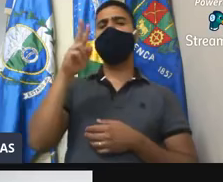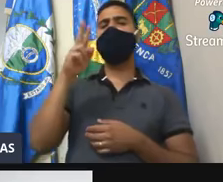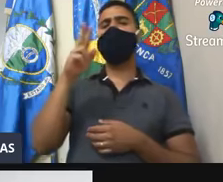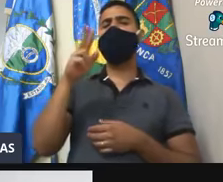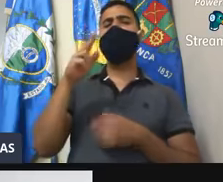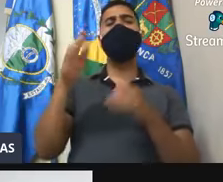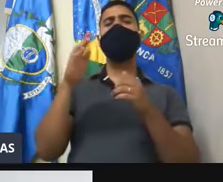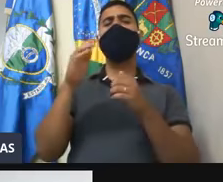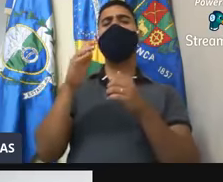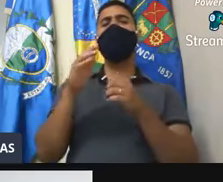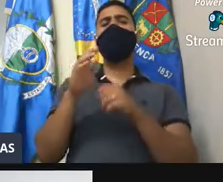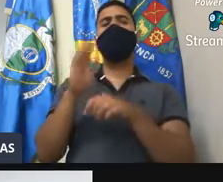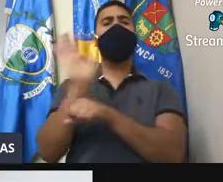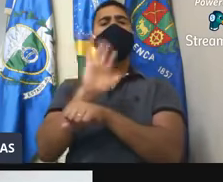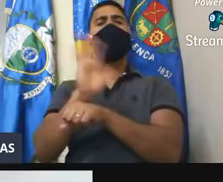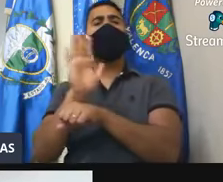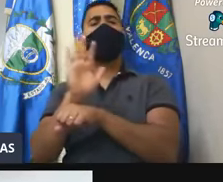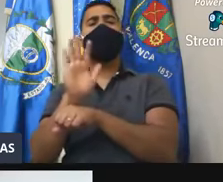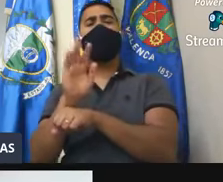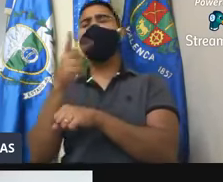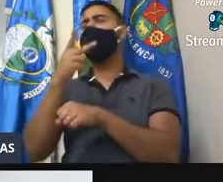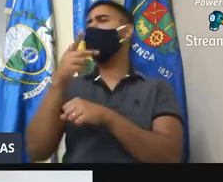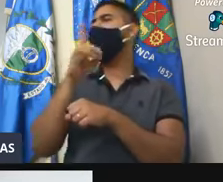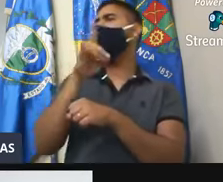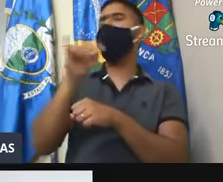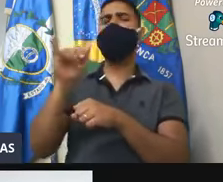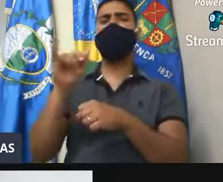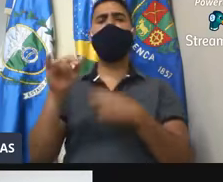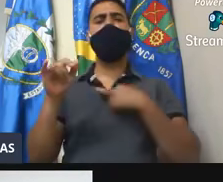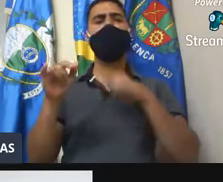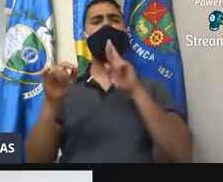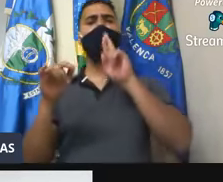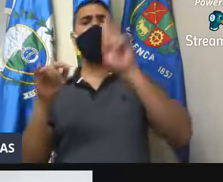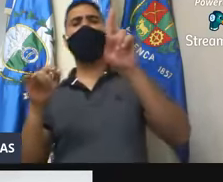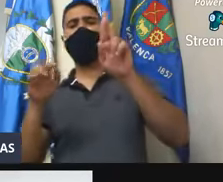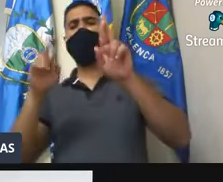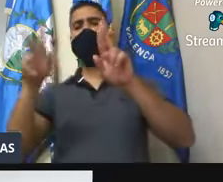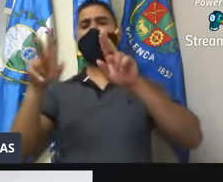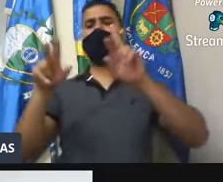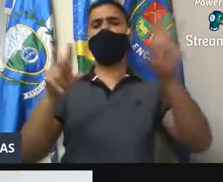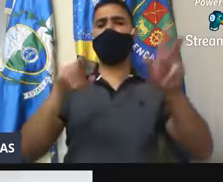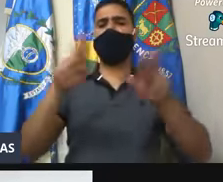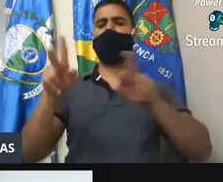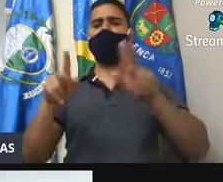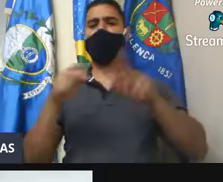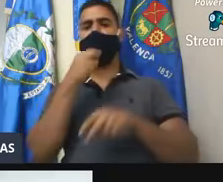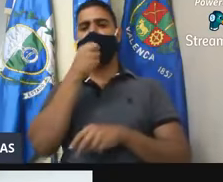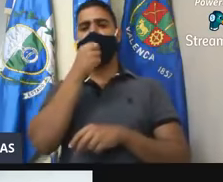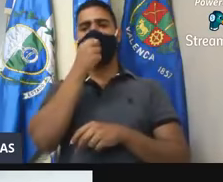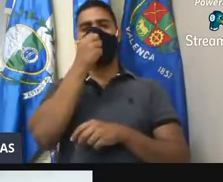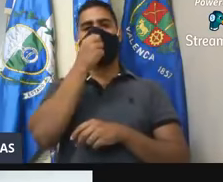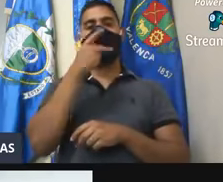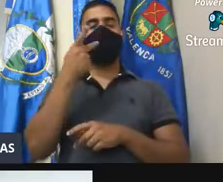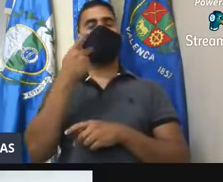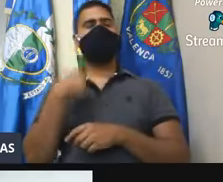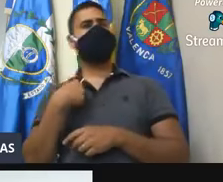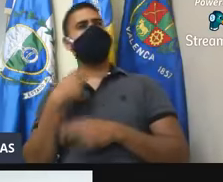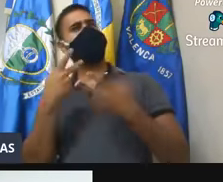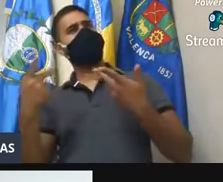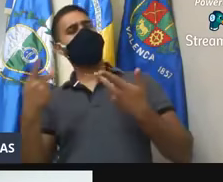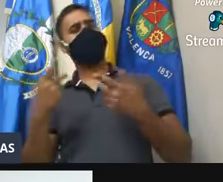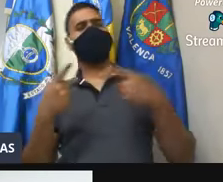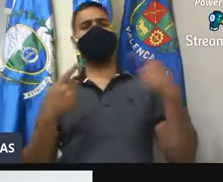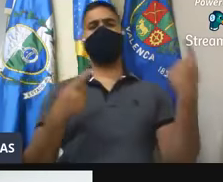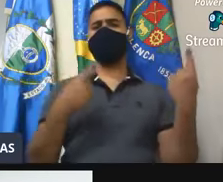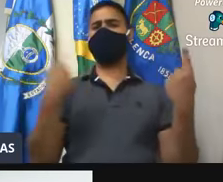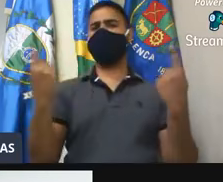para o Futuro? O David falava dia 16 de abril e respondia dia 22 de abril. Aí o David falava dia 16 de abril. O doutor Saulo falava com